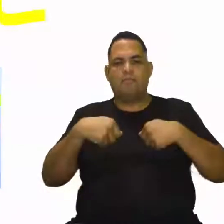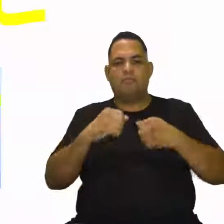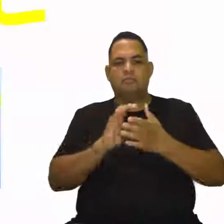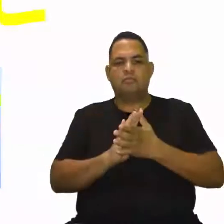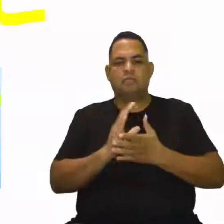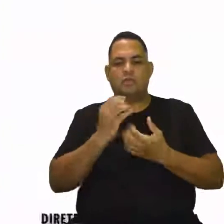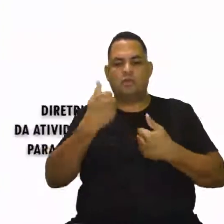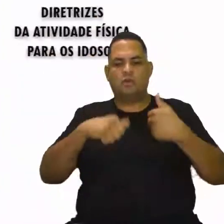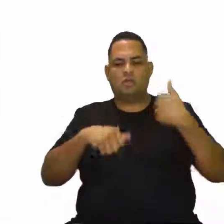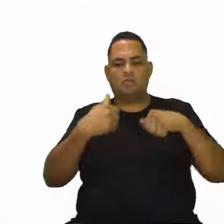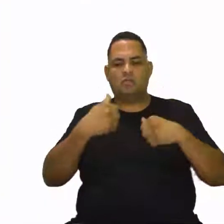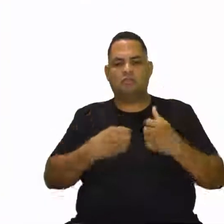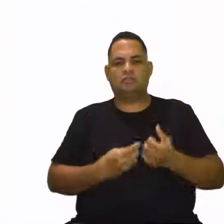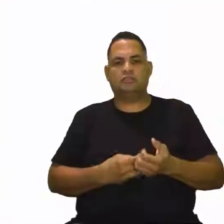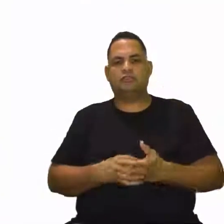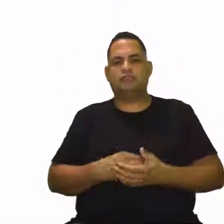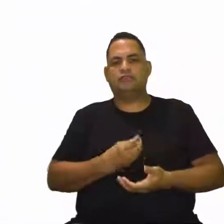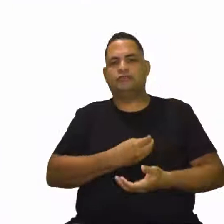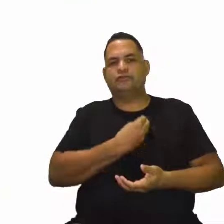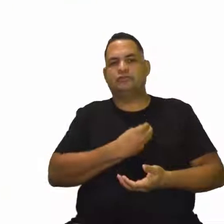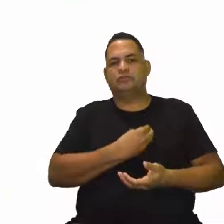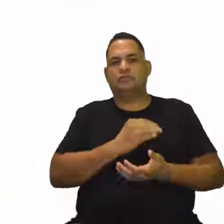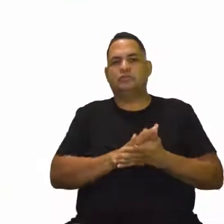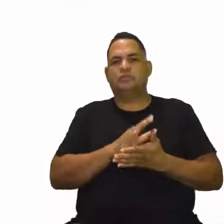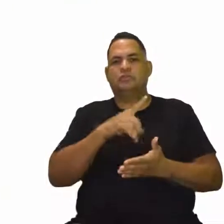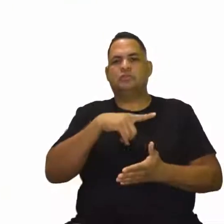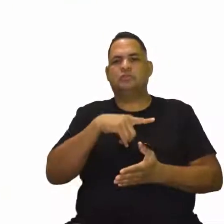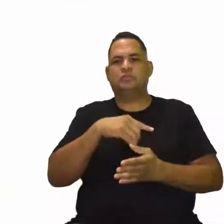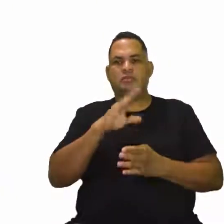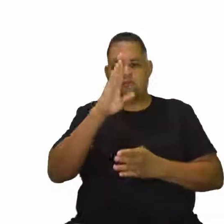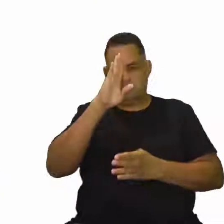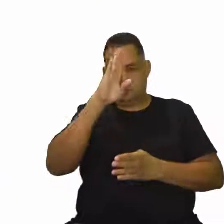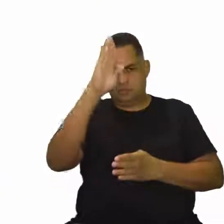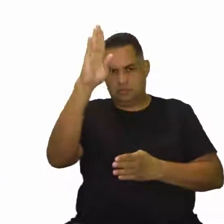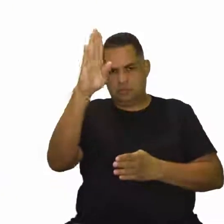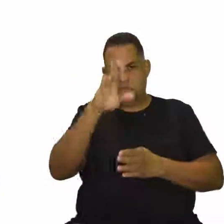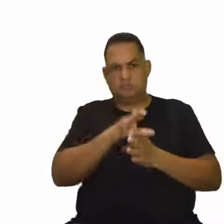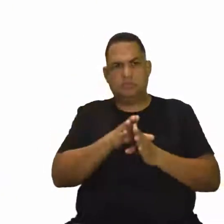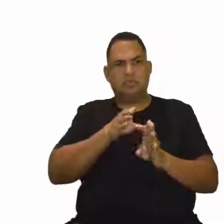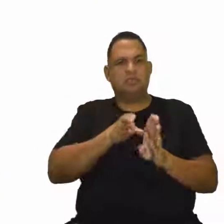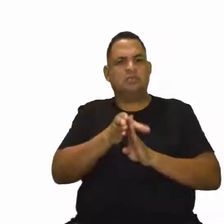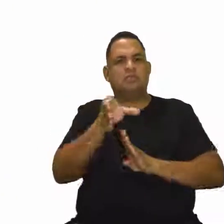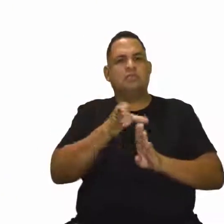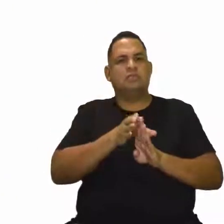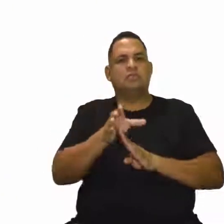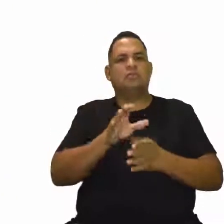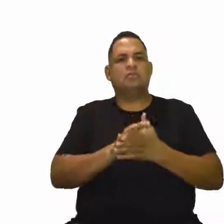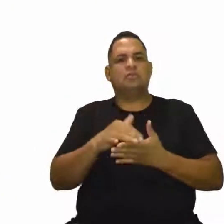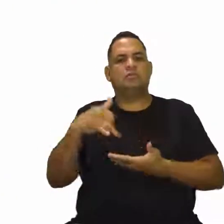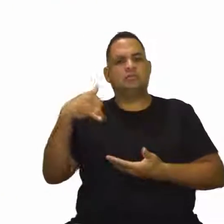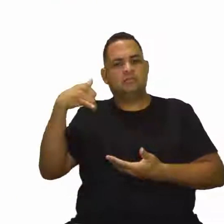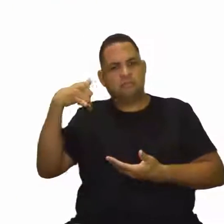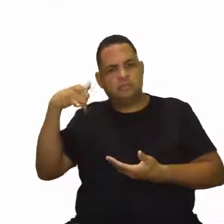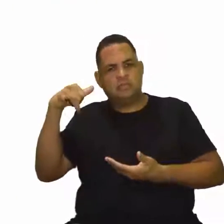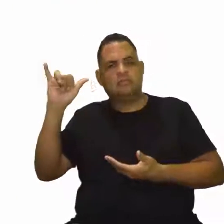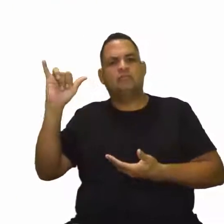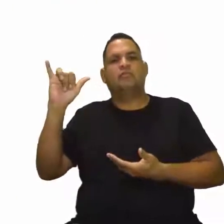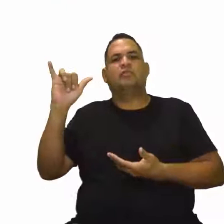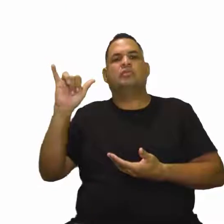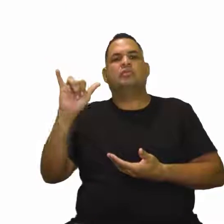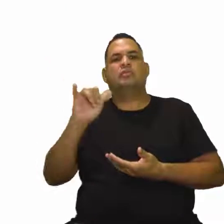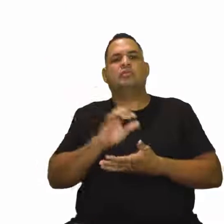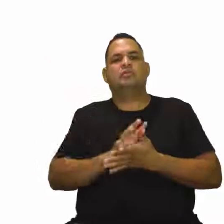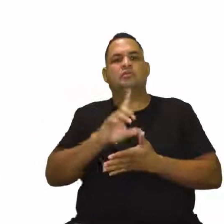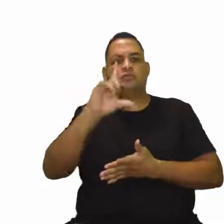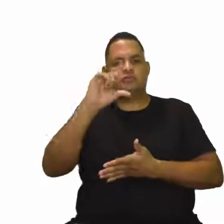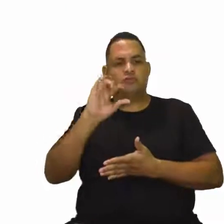qualidade de vida. Então, nós temos aqui as principais recomendações, né? As principais recomendações para